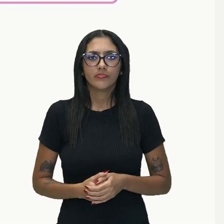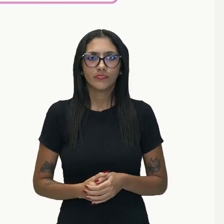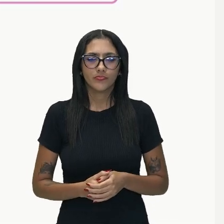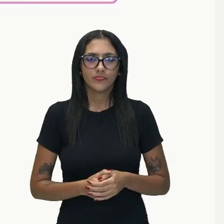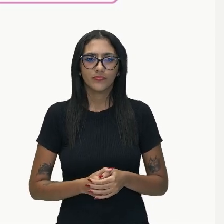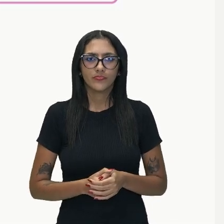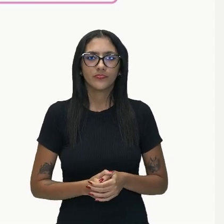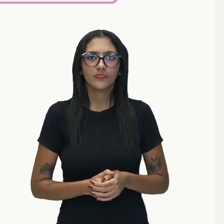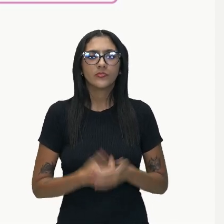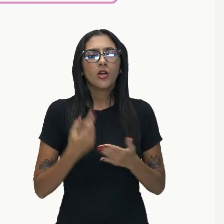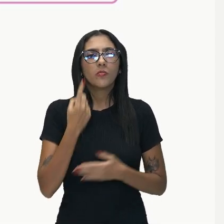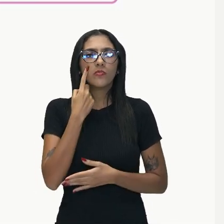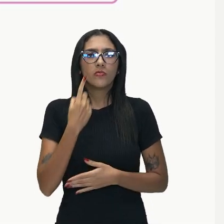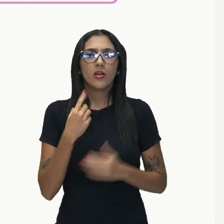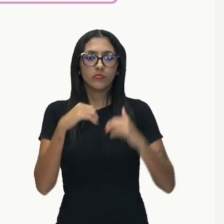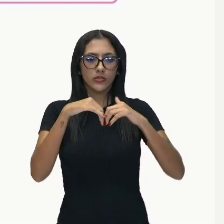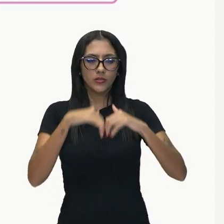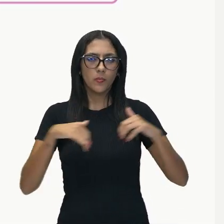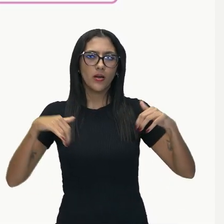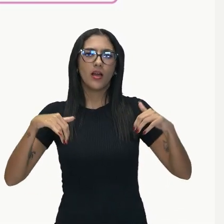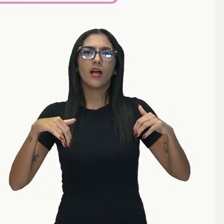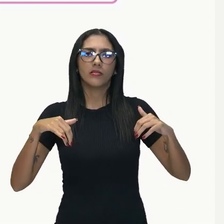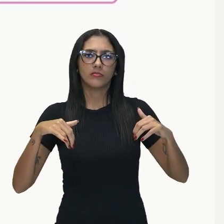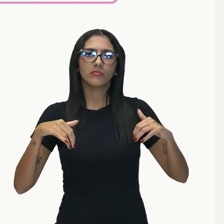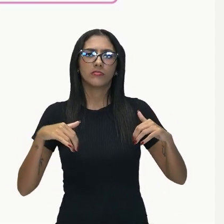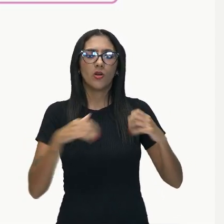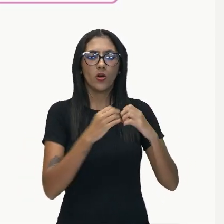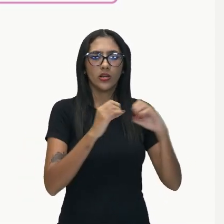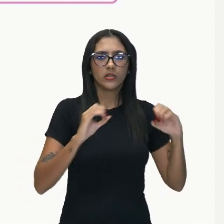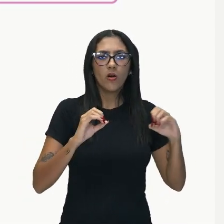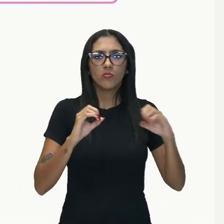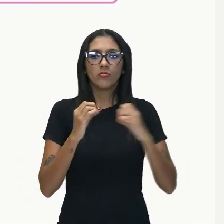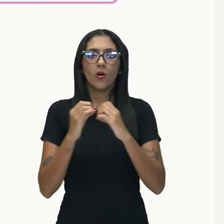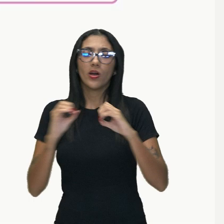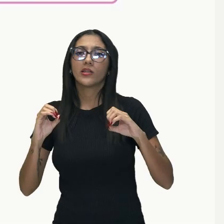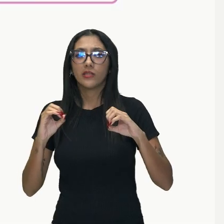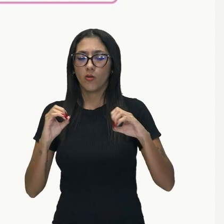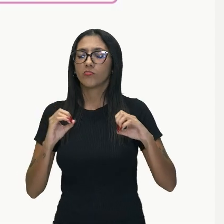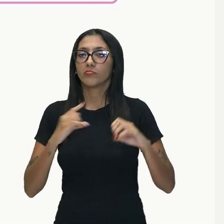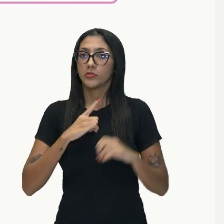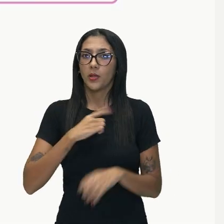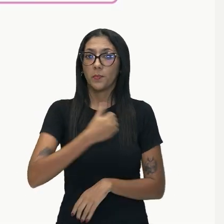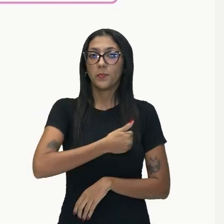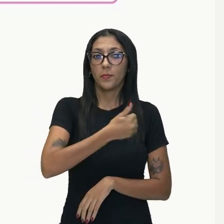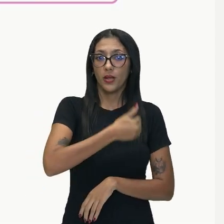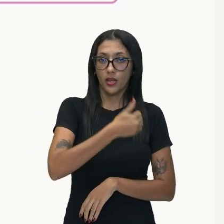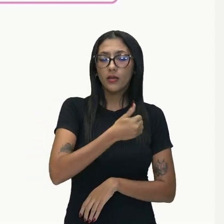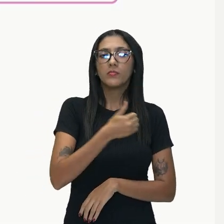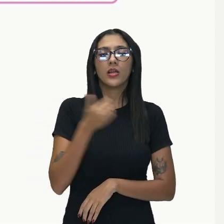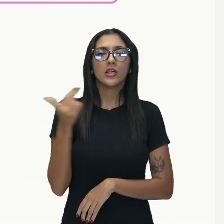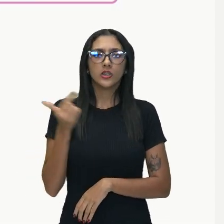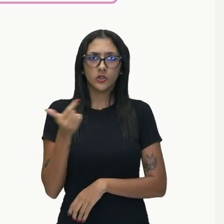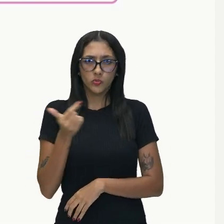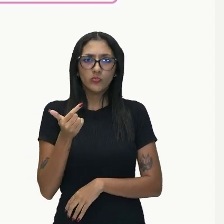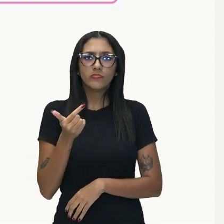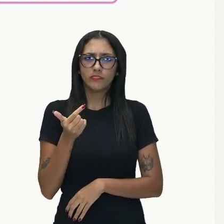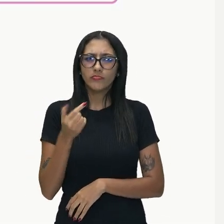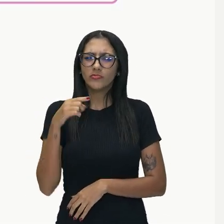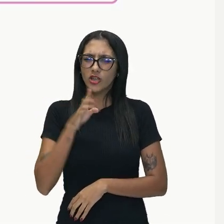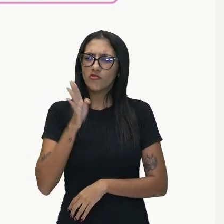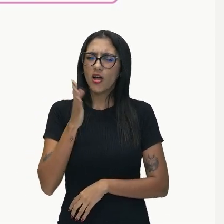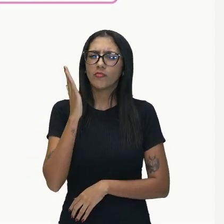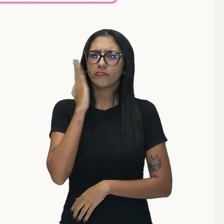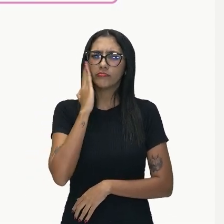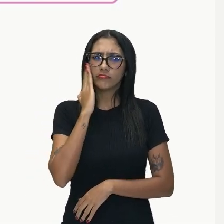divide essa oração, separa, podemos perceber que temos a presença de duas orações. Você já sabe que o verbo